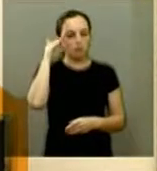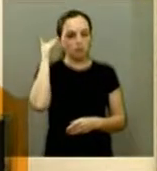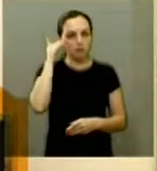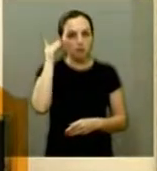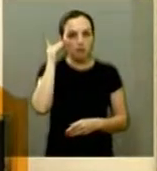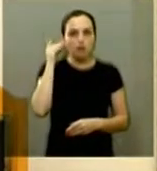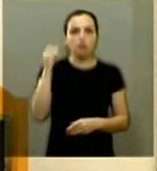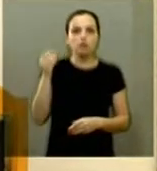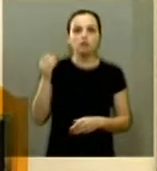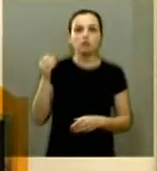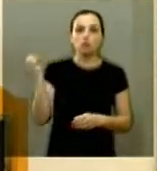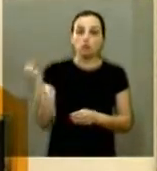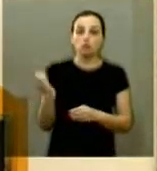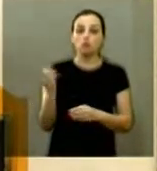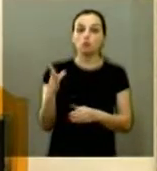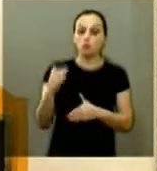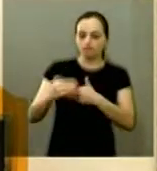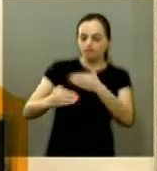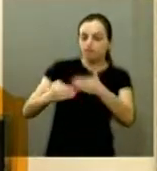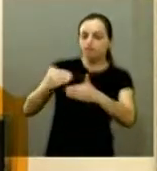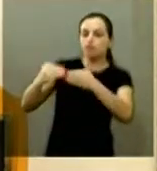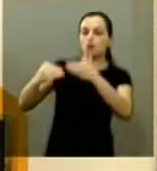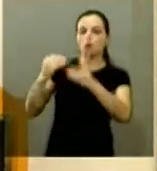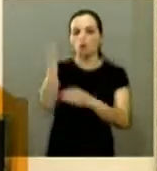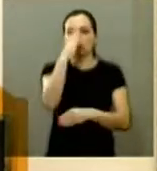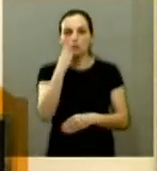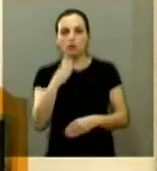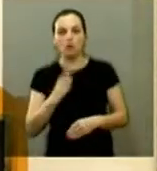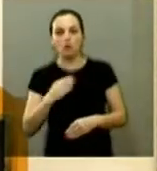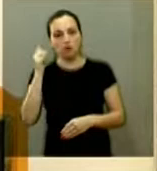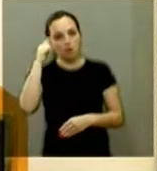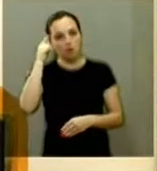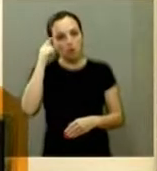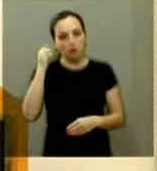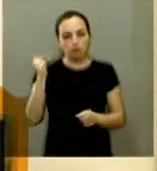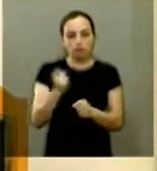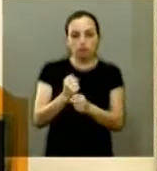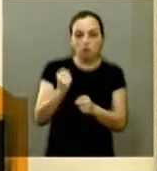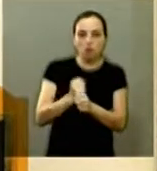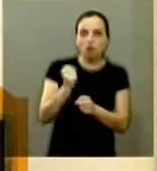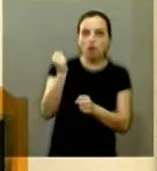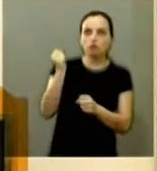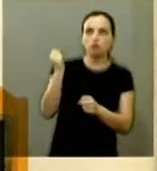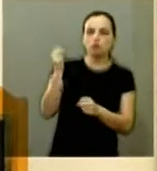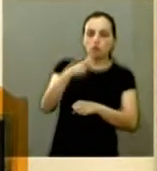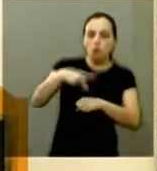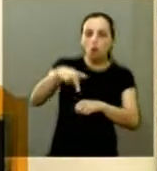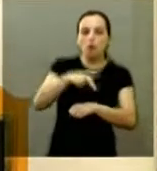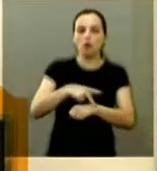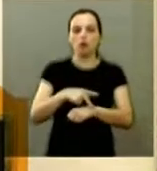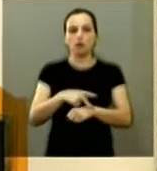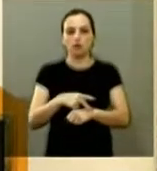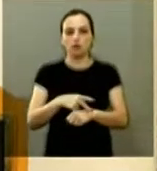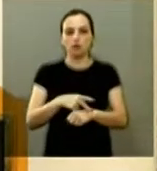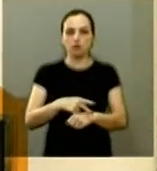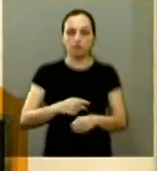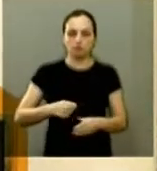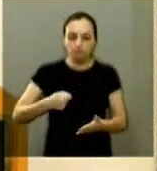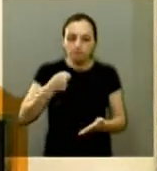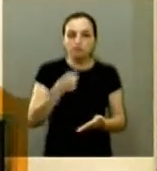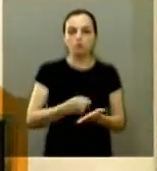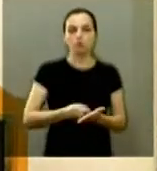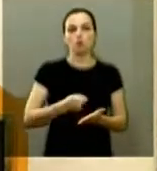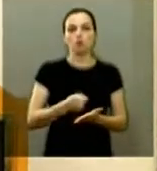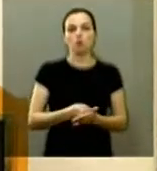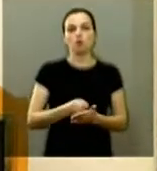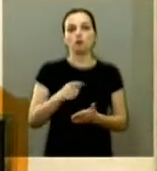processo no Brasil onde a gente entenda de que não se constrói um país de fato forte de fato confiável